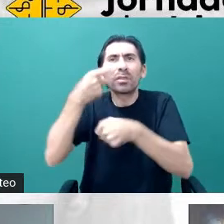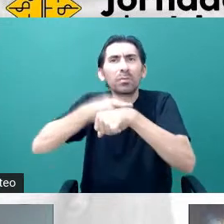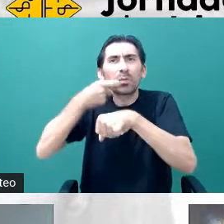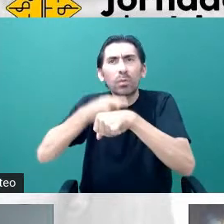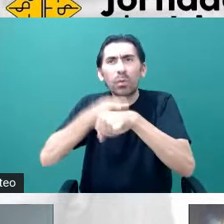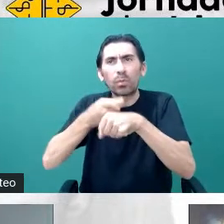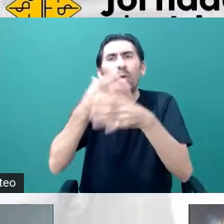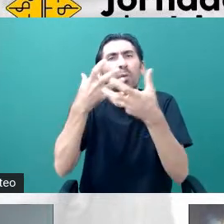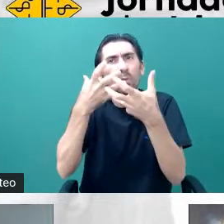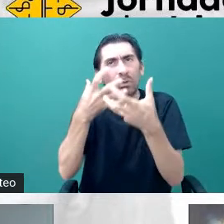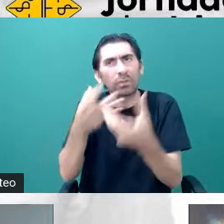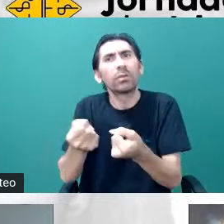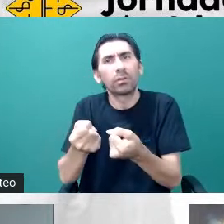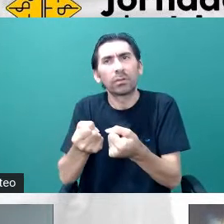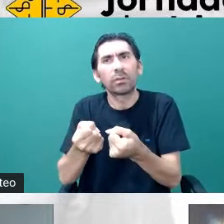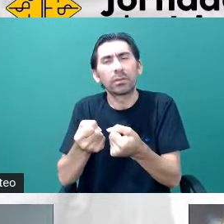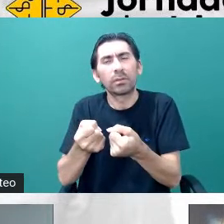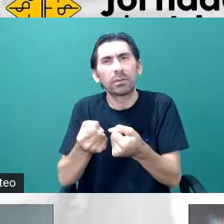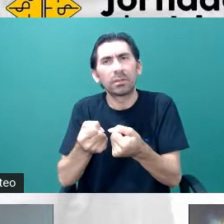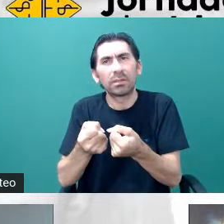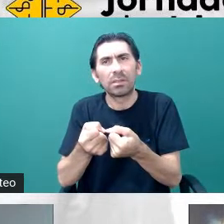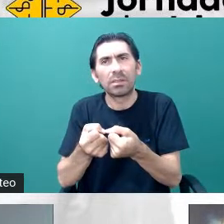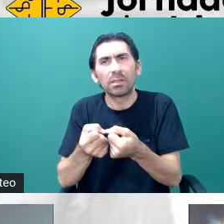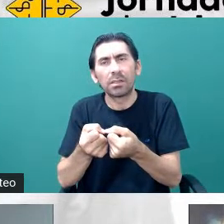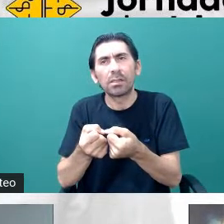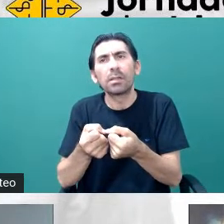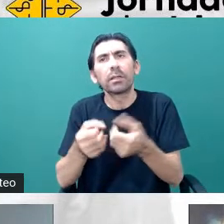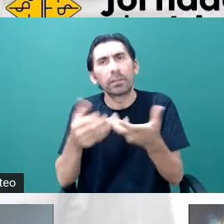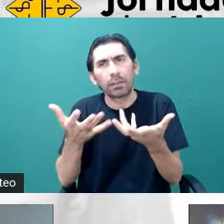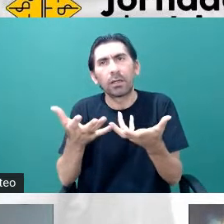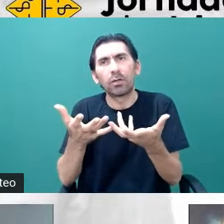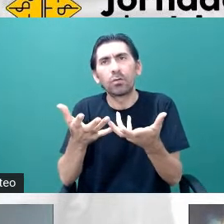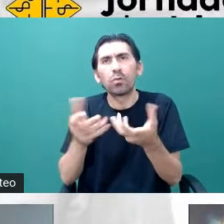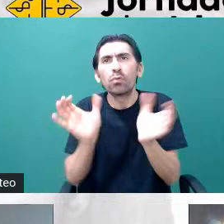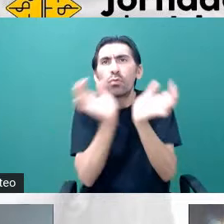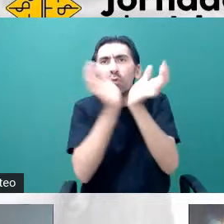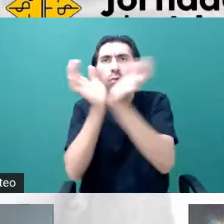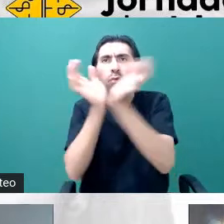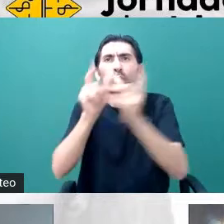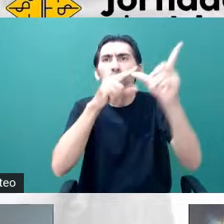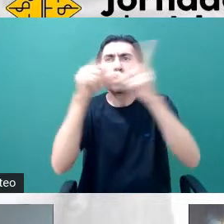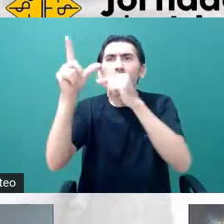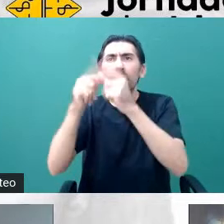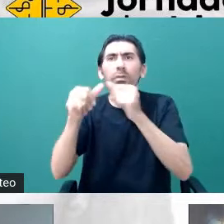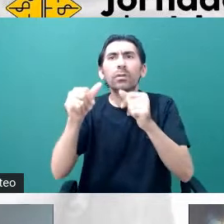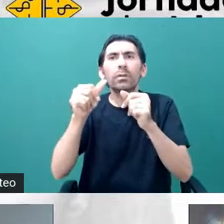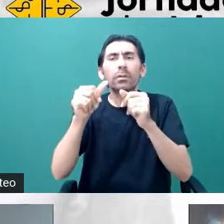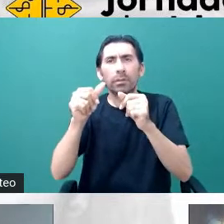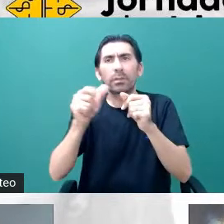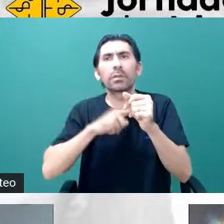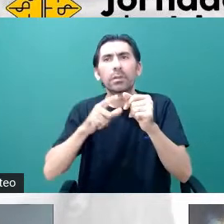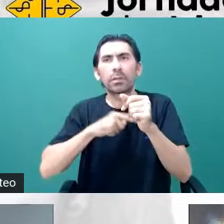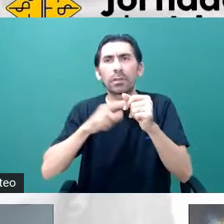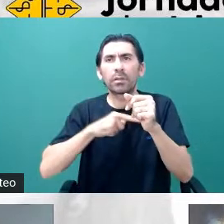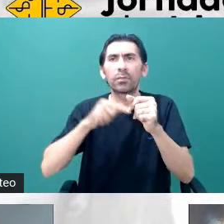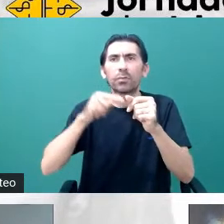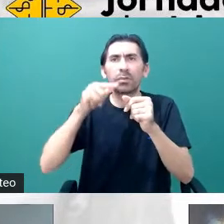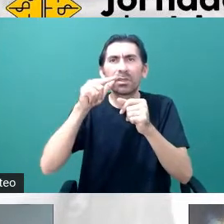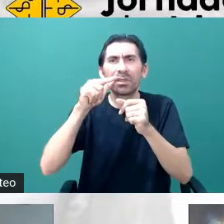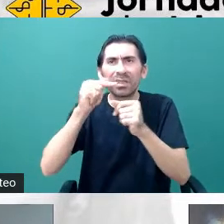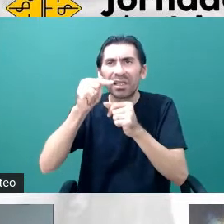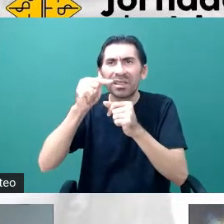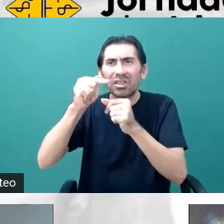que você se afasta do centro do aglomerado. Então, um aglomerado, ele pode cobrir sete ordens de magnitude em termos de